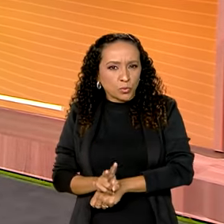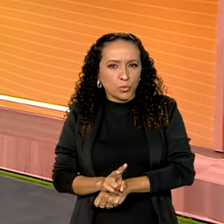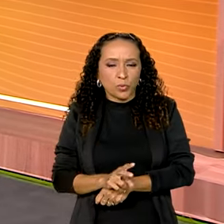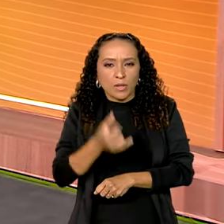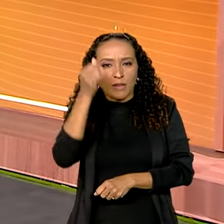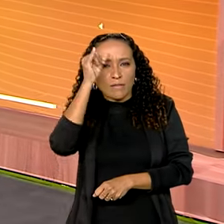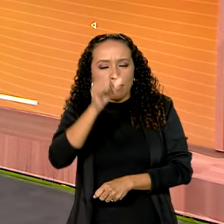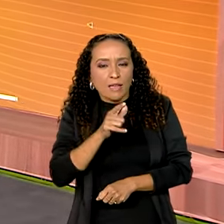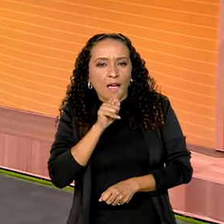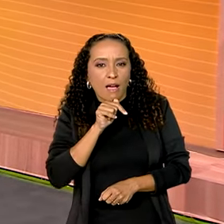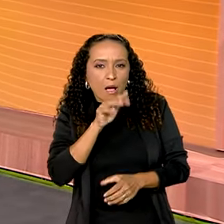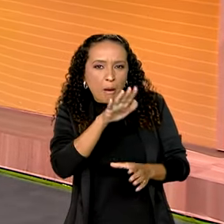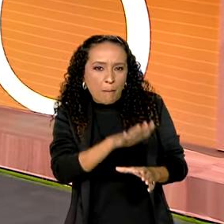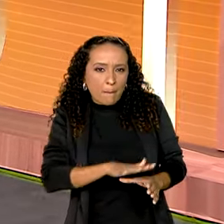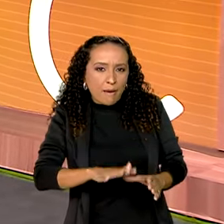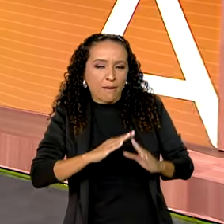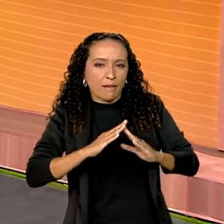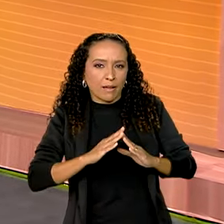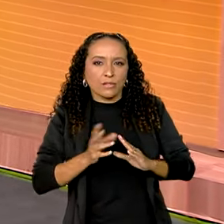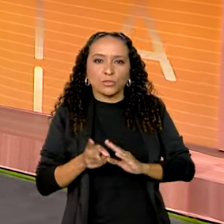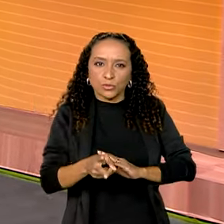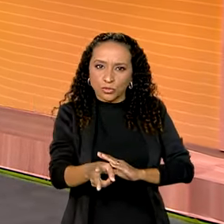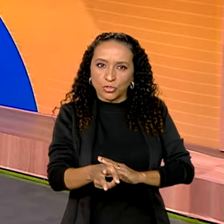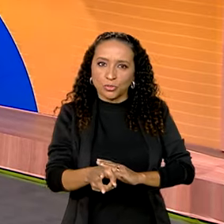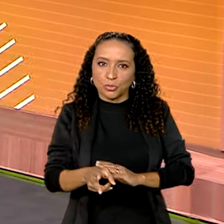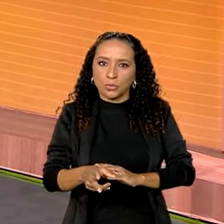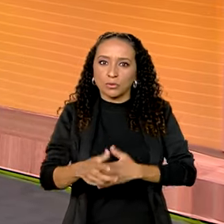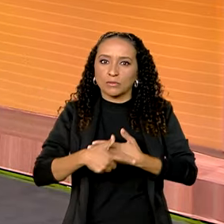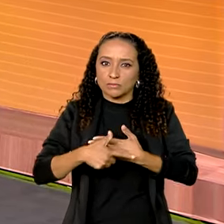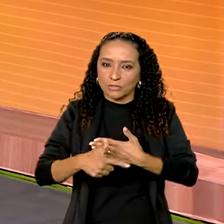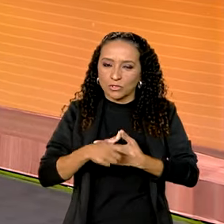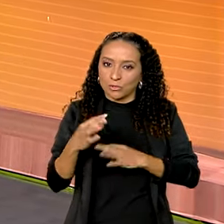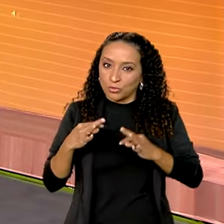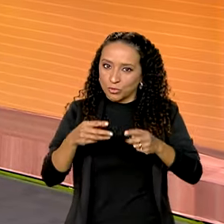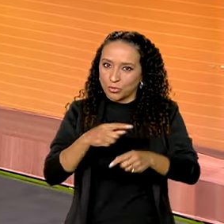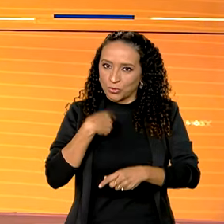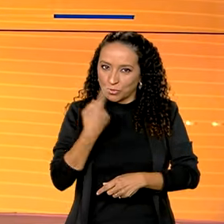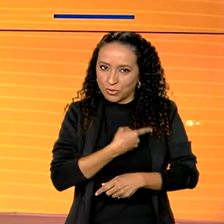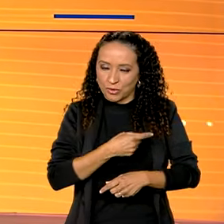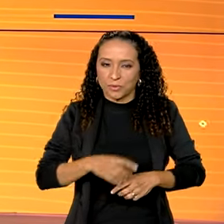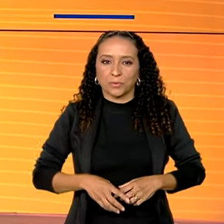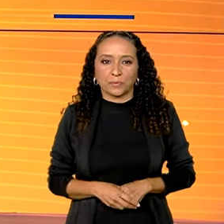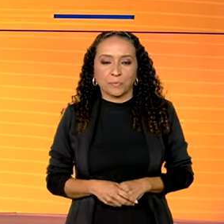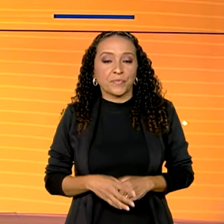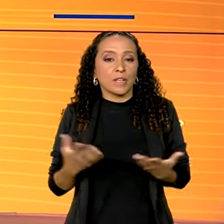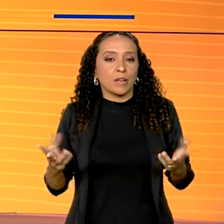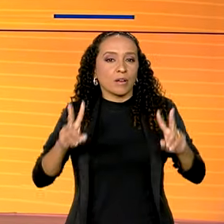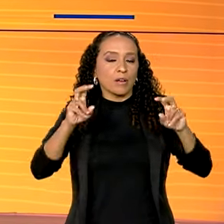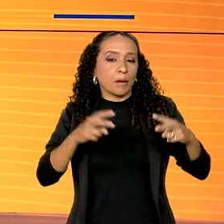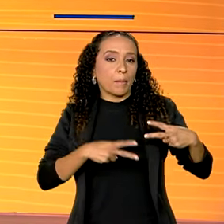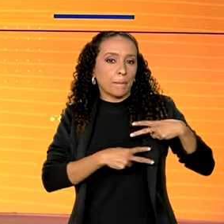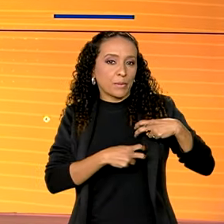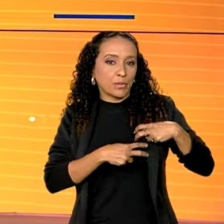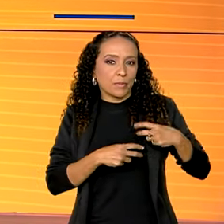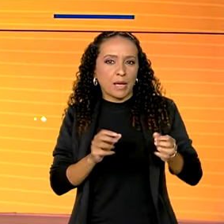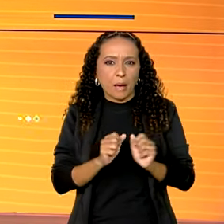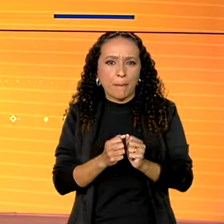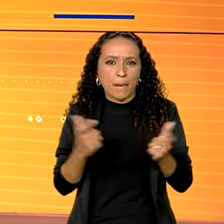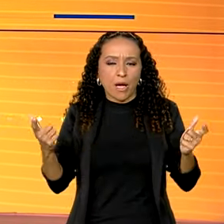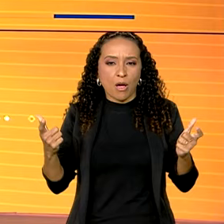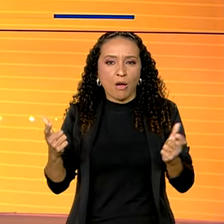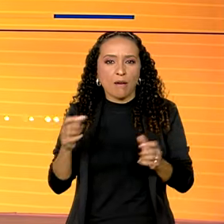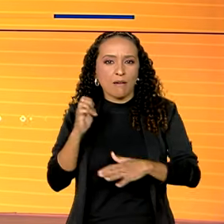deixar a água parada em casa, continua sendo uma das tarefas de todos nós. Agora, o assunto é a Petrobras, a maior